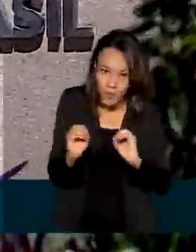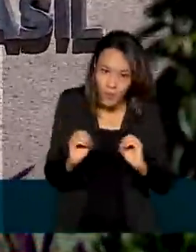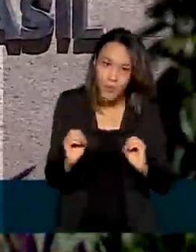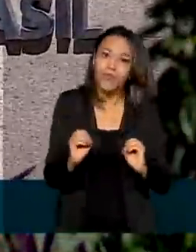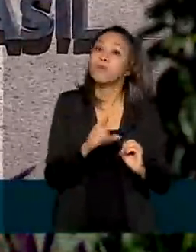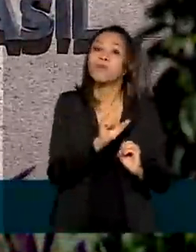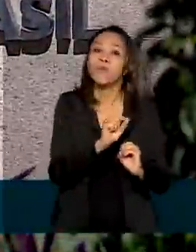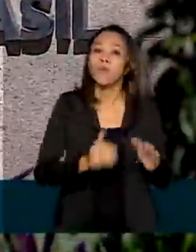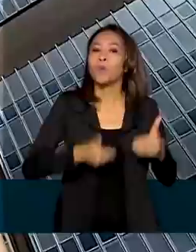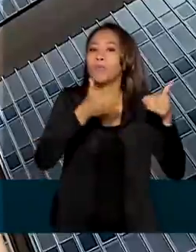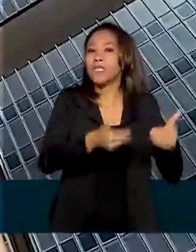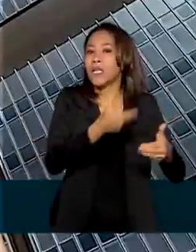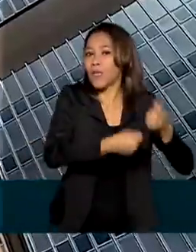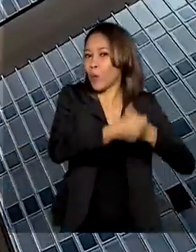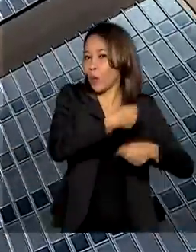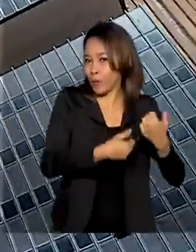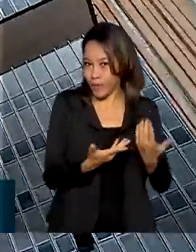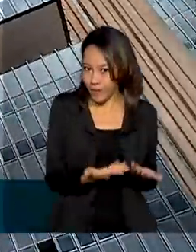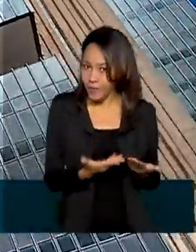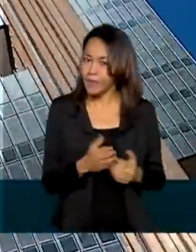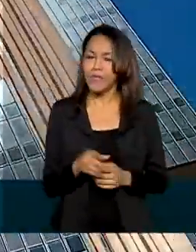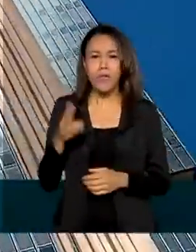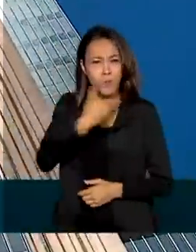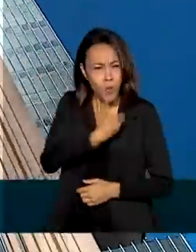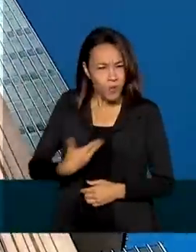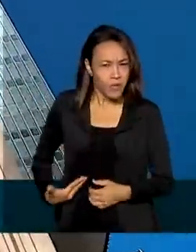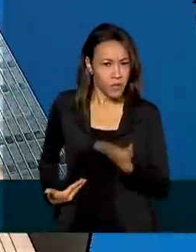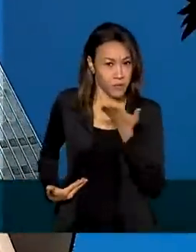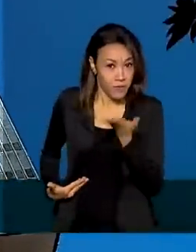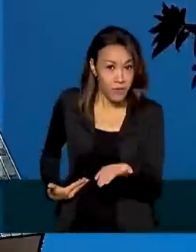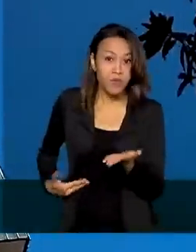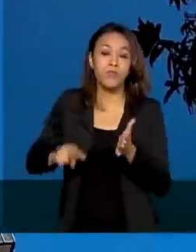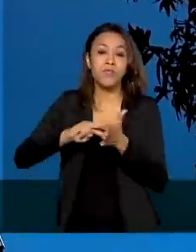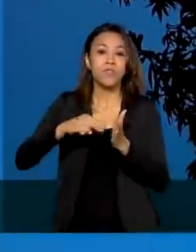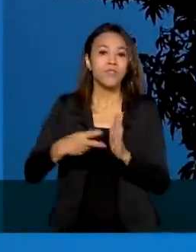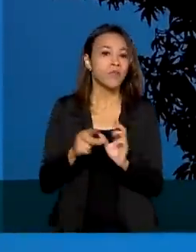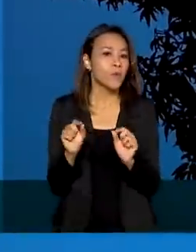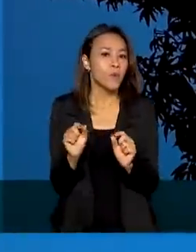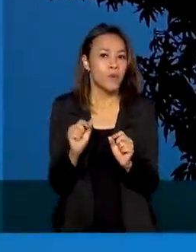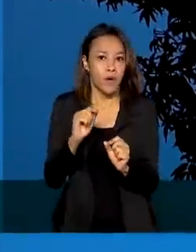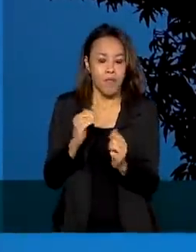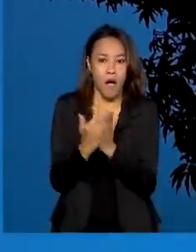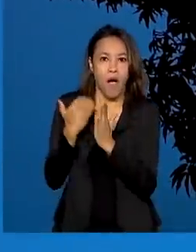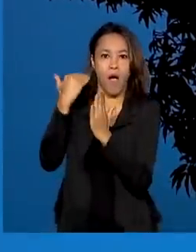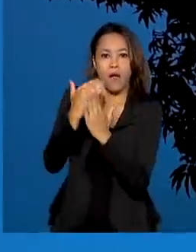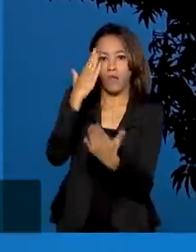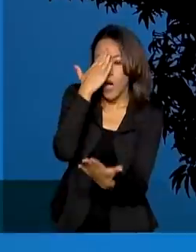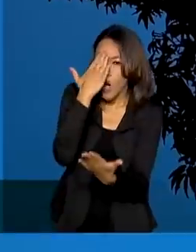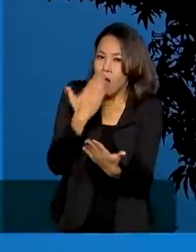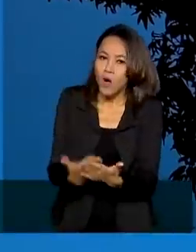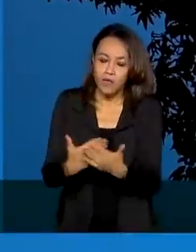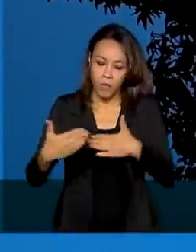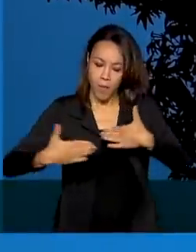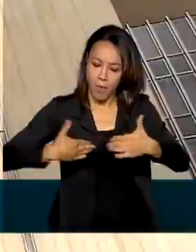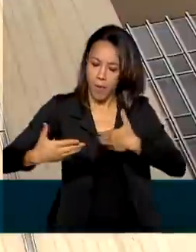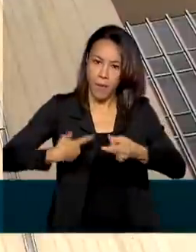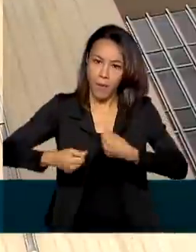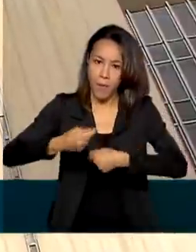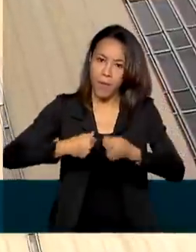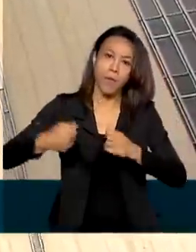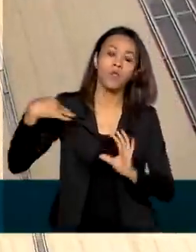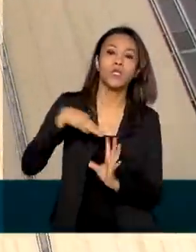Ministério da Economia, o que, para o governo, vai significar aumento da confiança do mercado internacional.